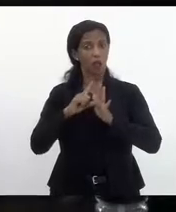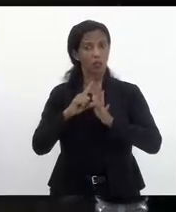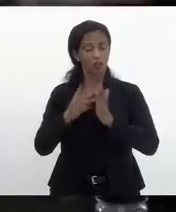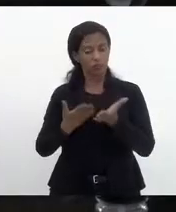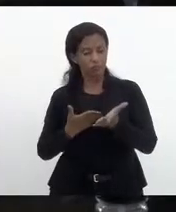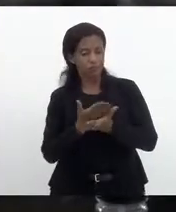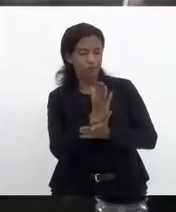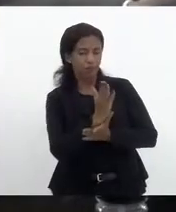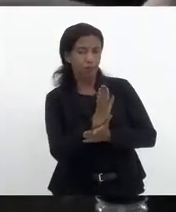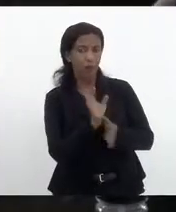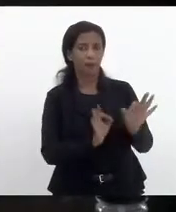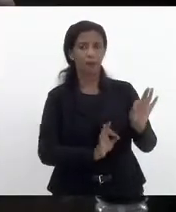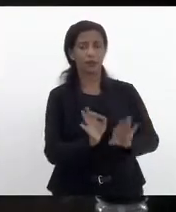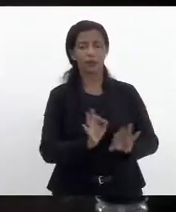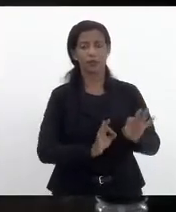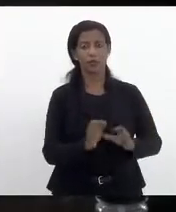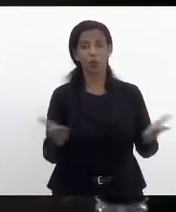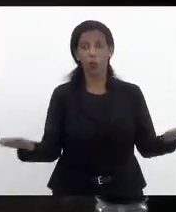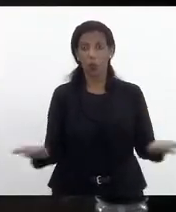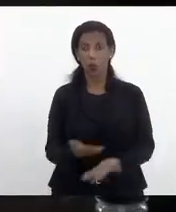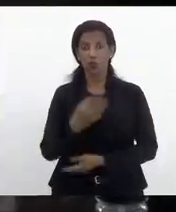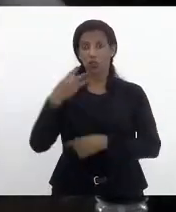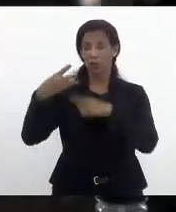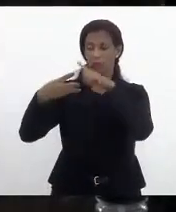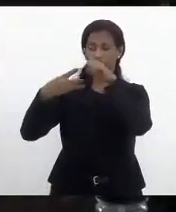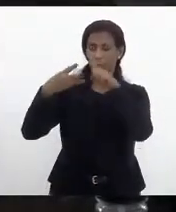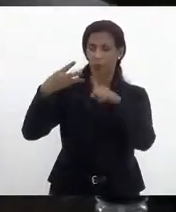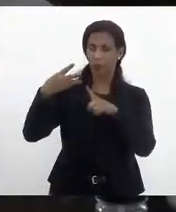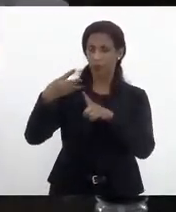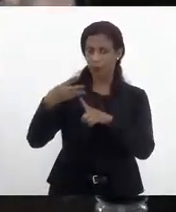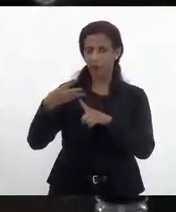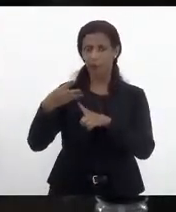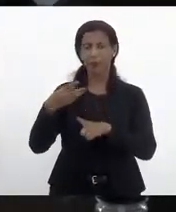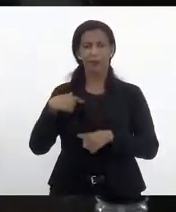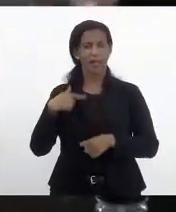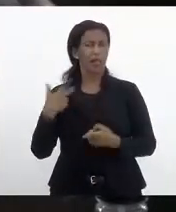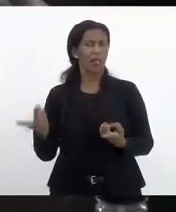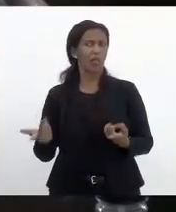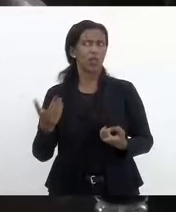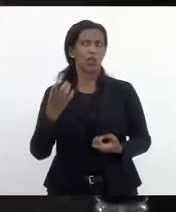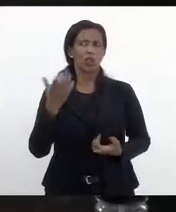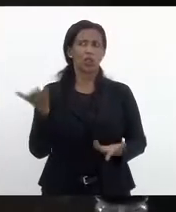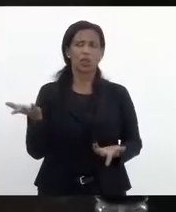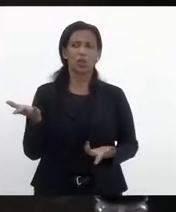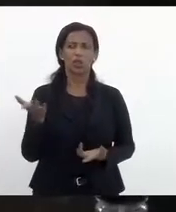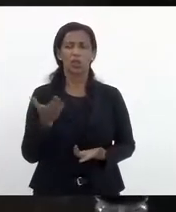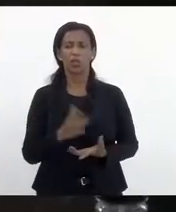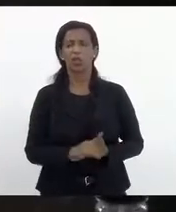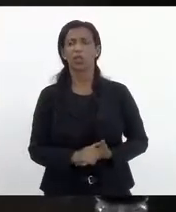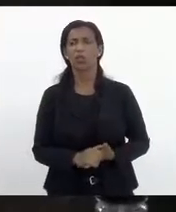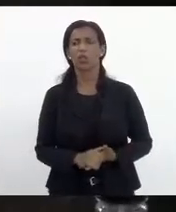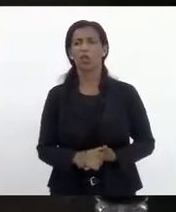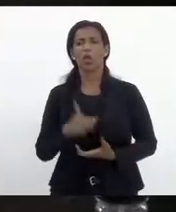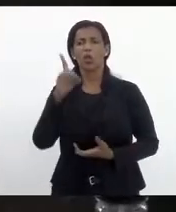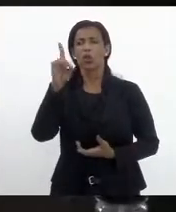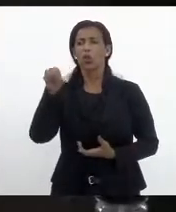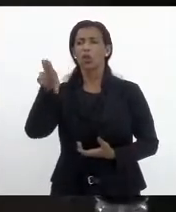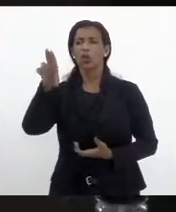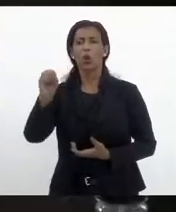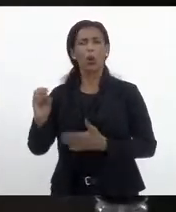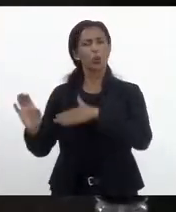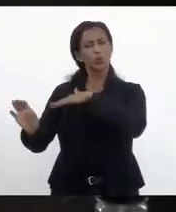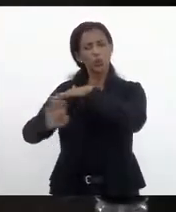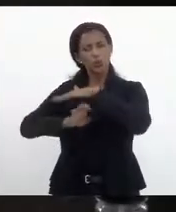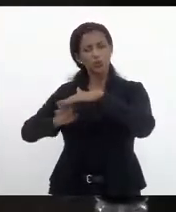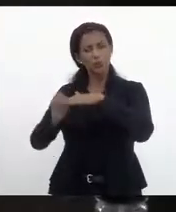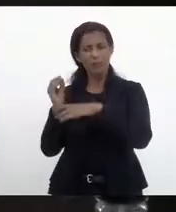Hoje mesmo recebi três categorias, recebi donos de empresas interessadas